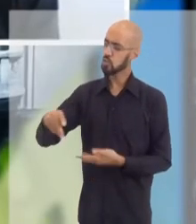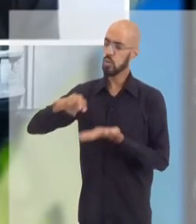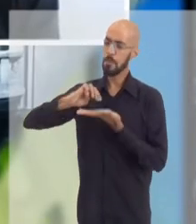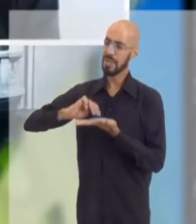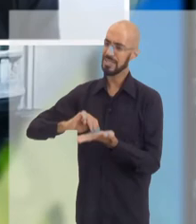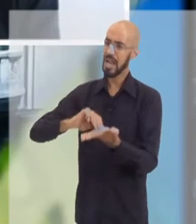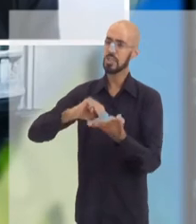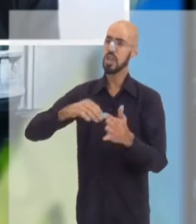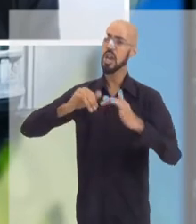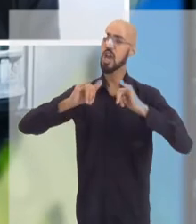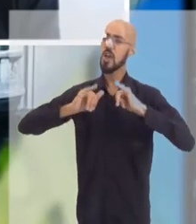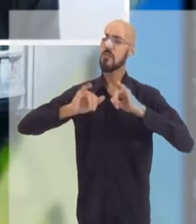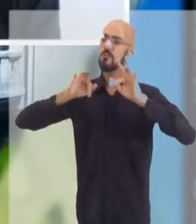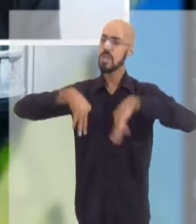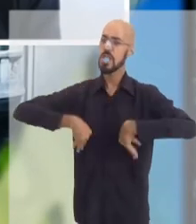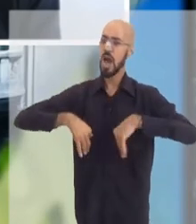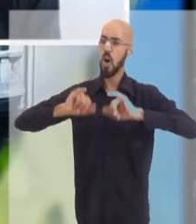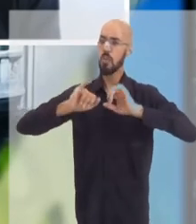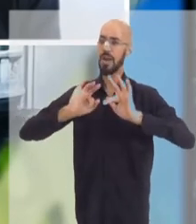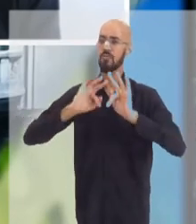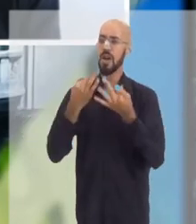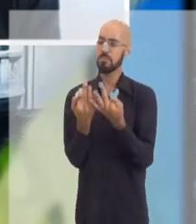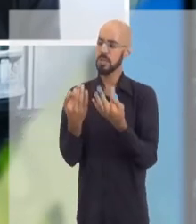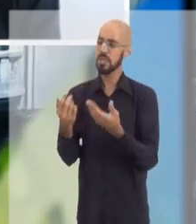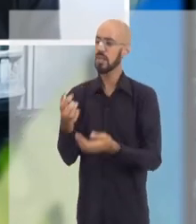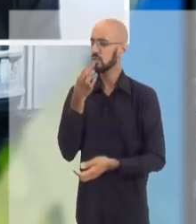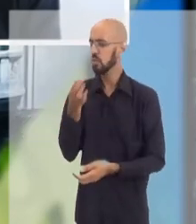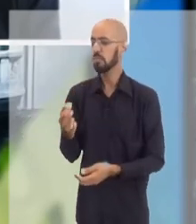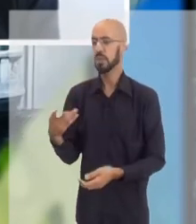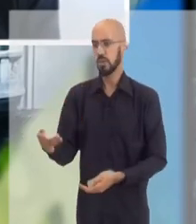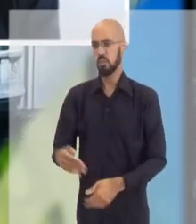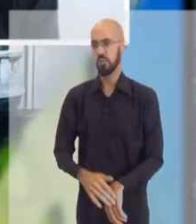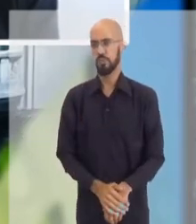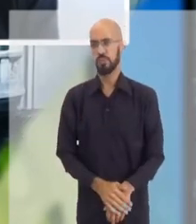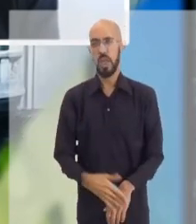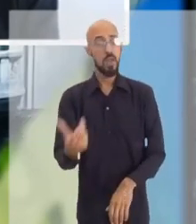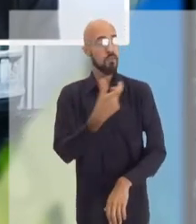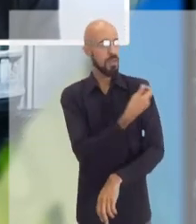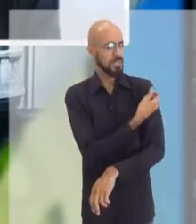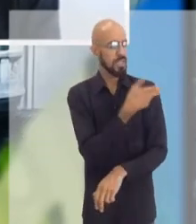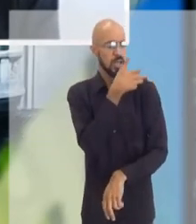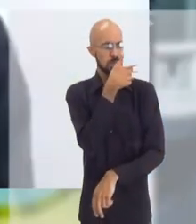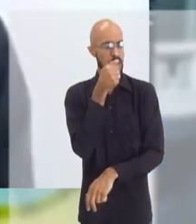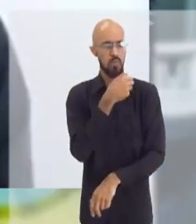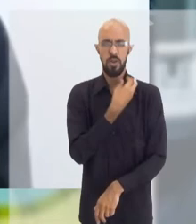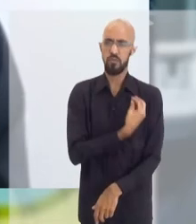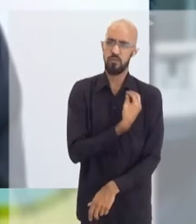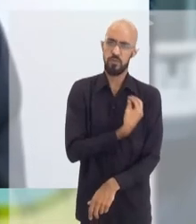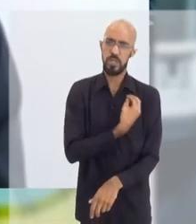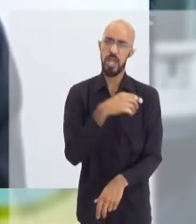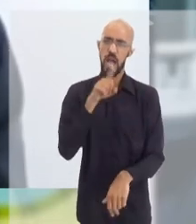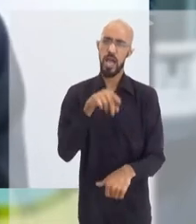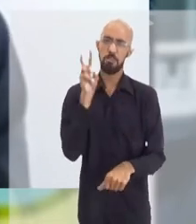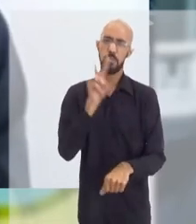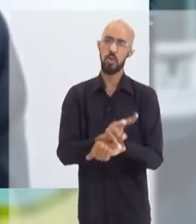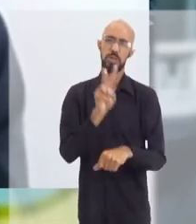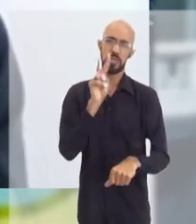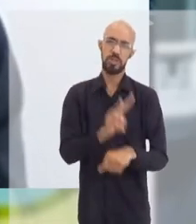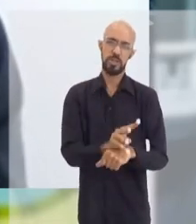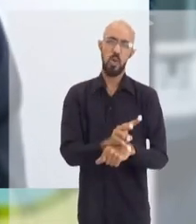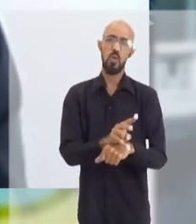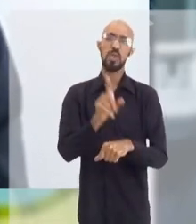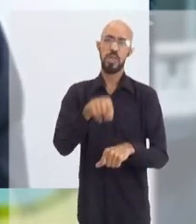mensagem final aos pais que nos assistem agora. o que o senhor tem a dizer? Vacina salva a vida, vacina é